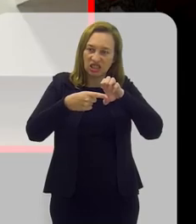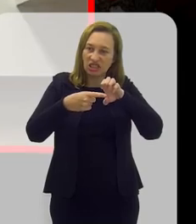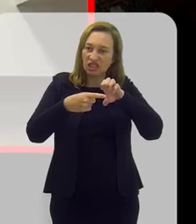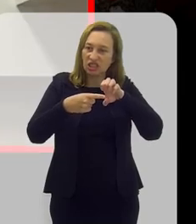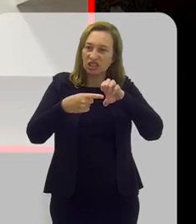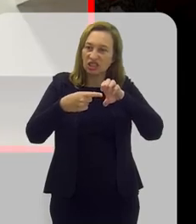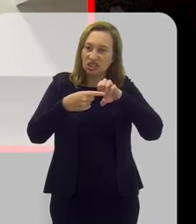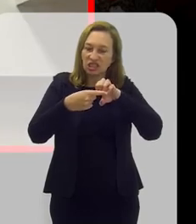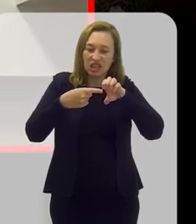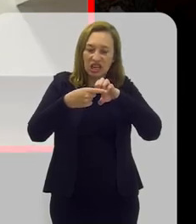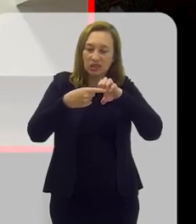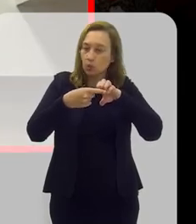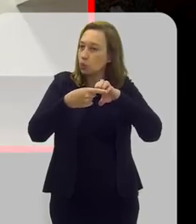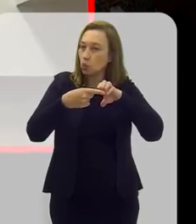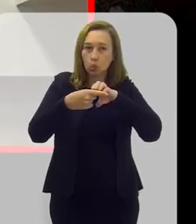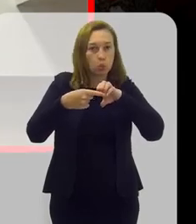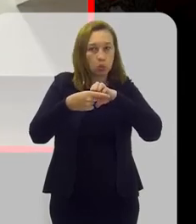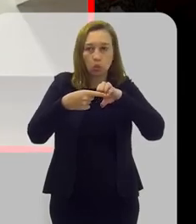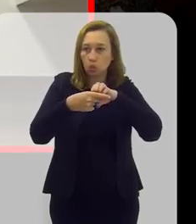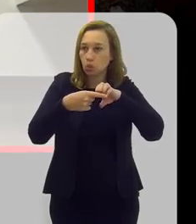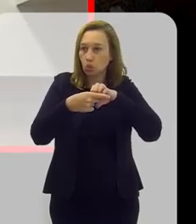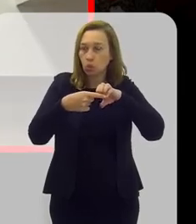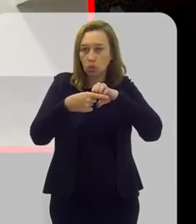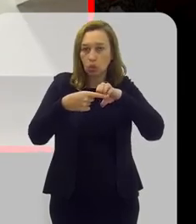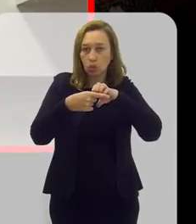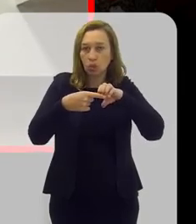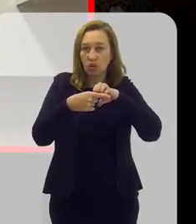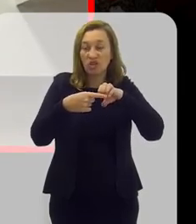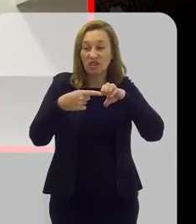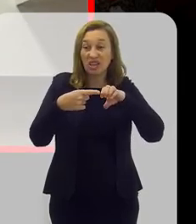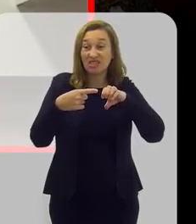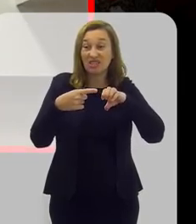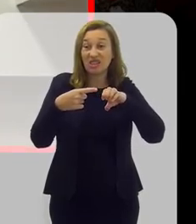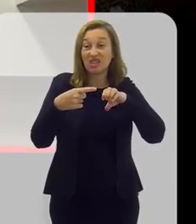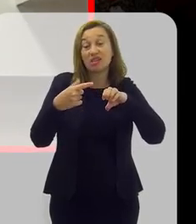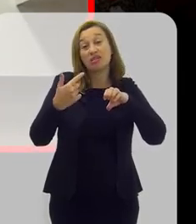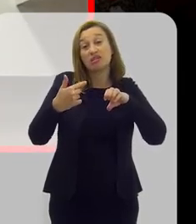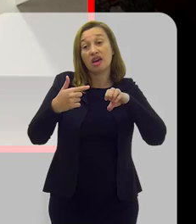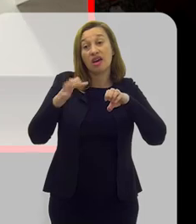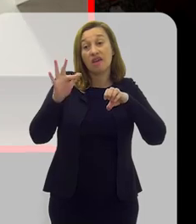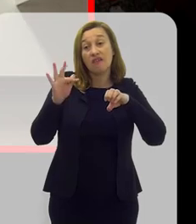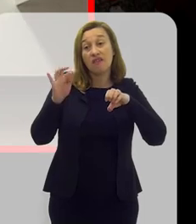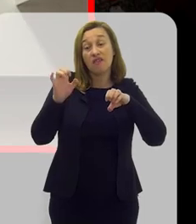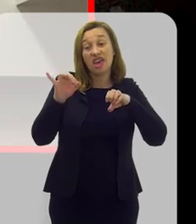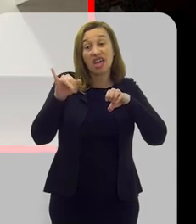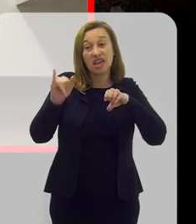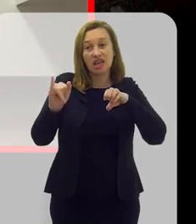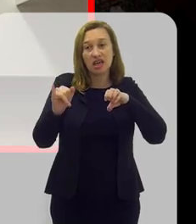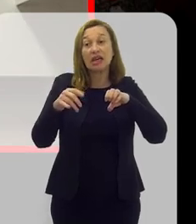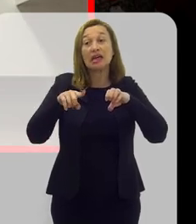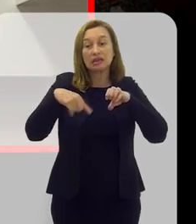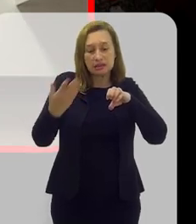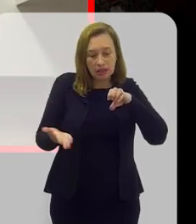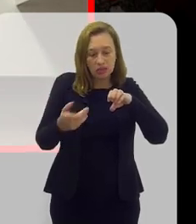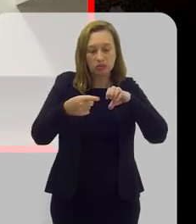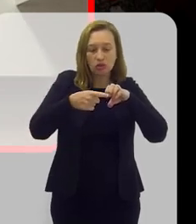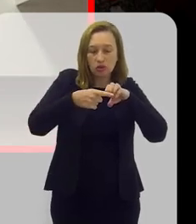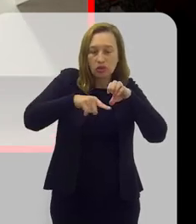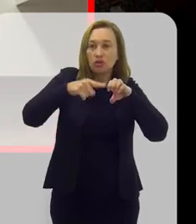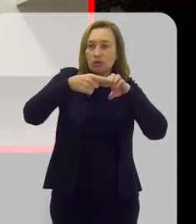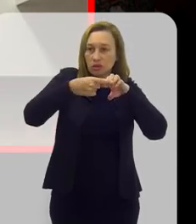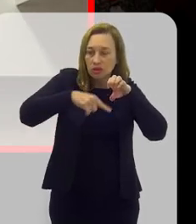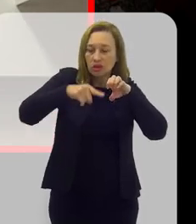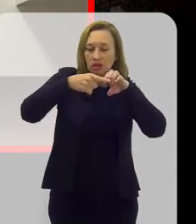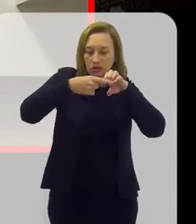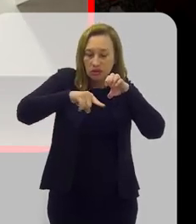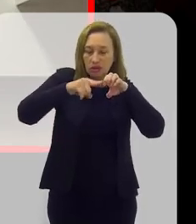forma que a gente não machuca. Se a gente passar reto aqui, a gente vai machucar porque aqui tem um formato de arco. Então, a gente pode ou fazer um movimento como